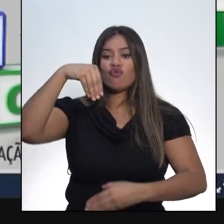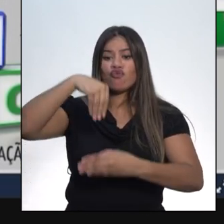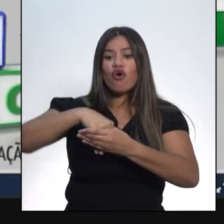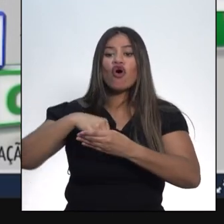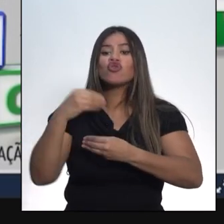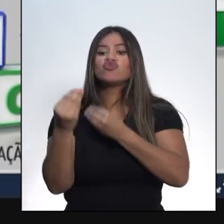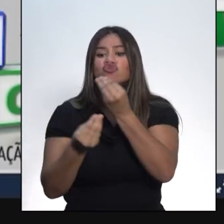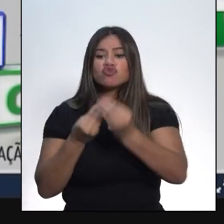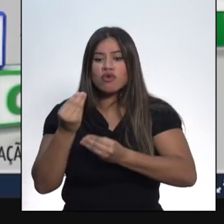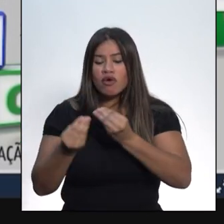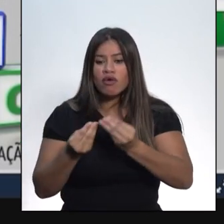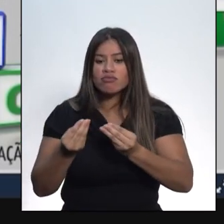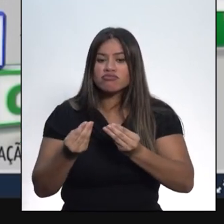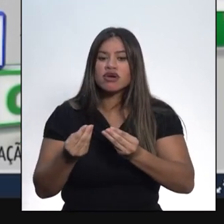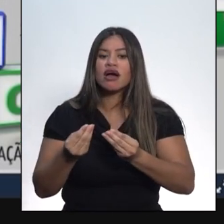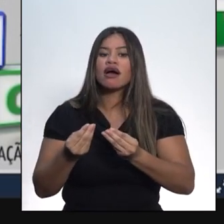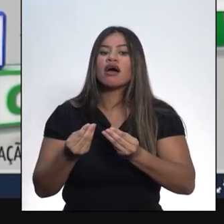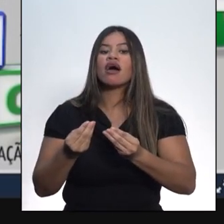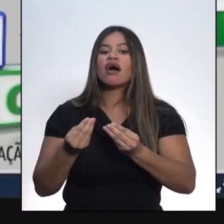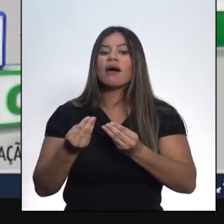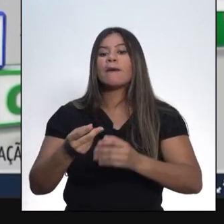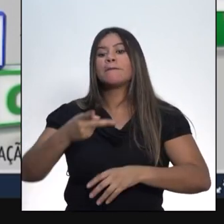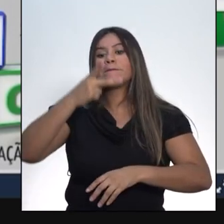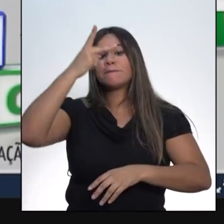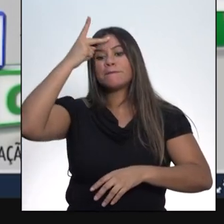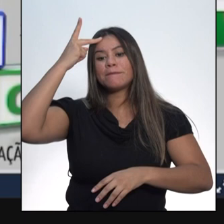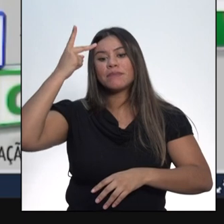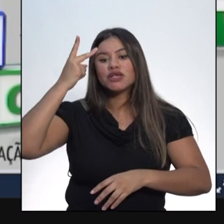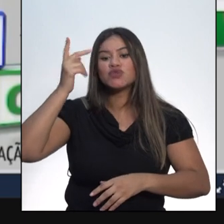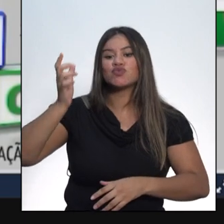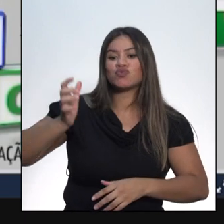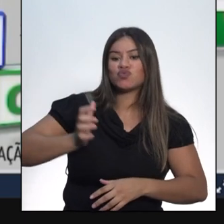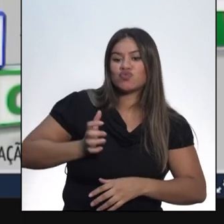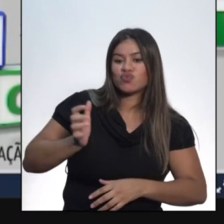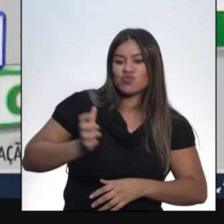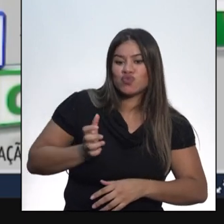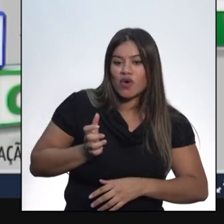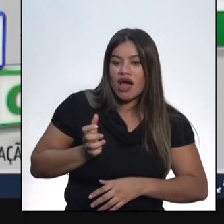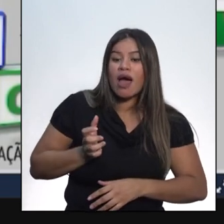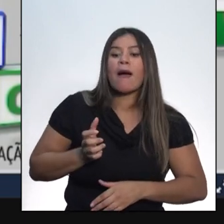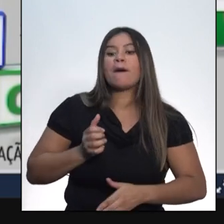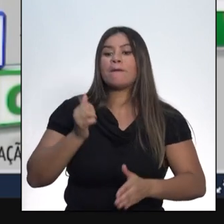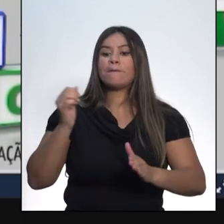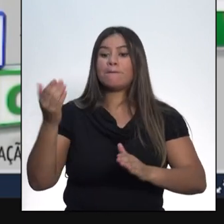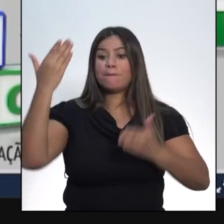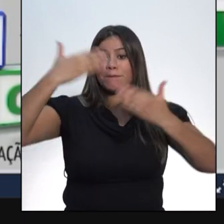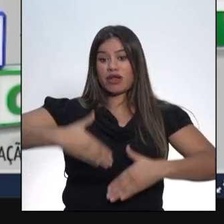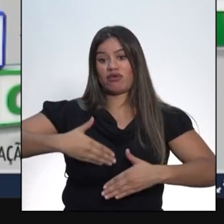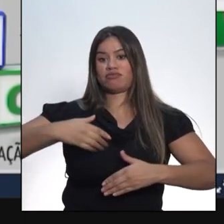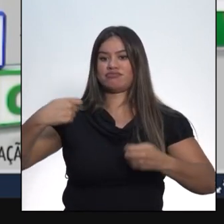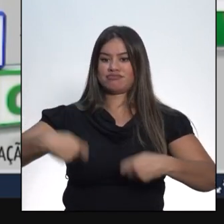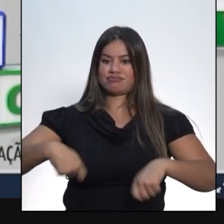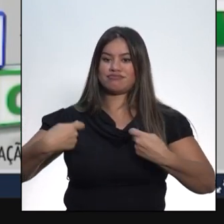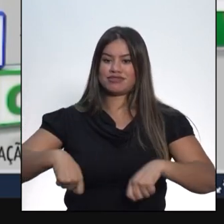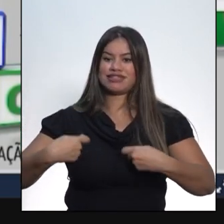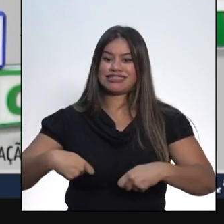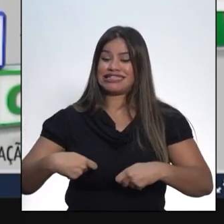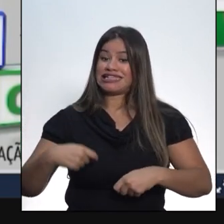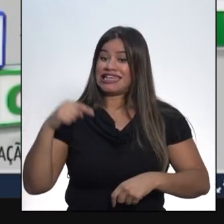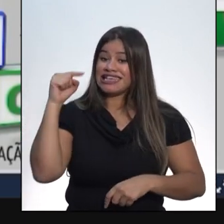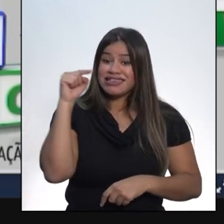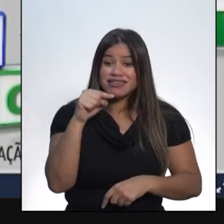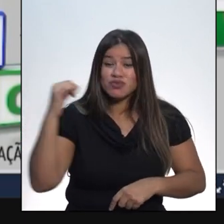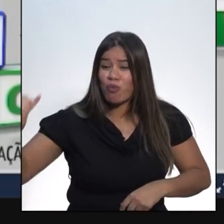Ou seja, só votava quem tivesse renda comprovada. Esse critério era altamente